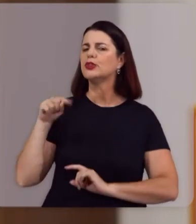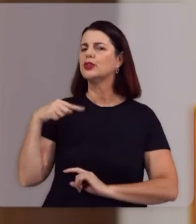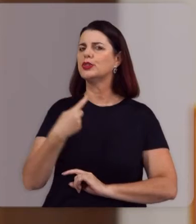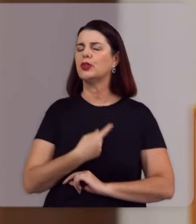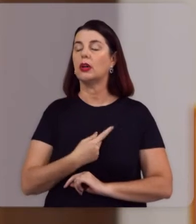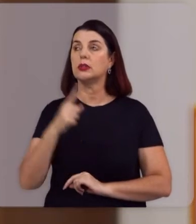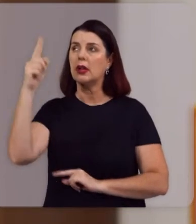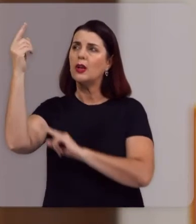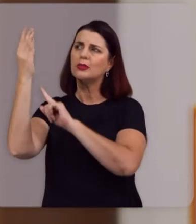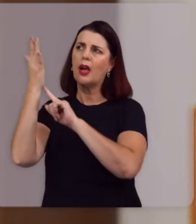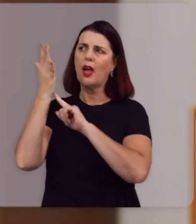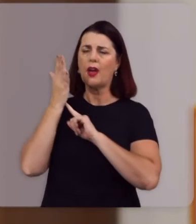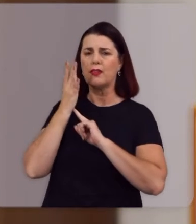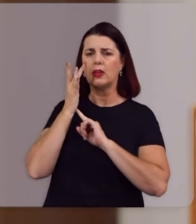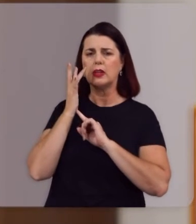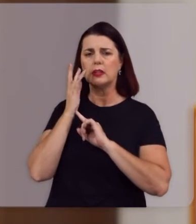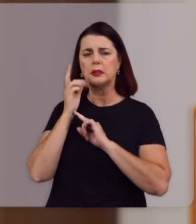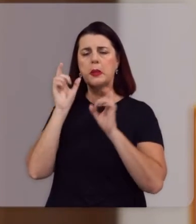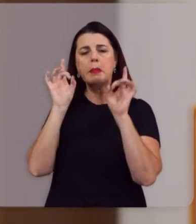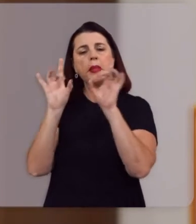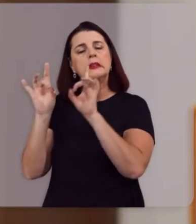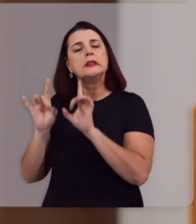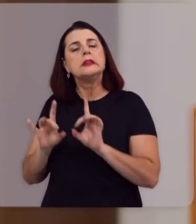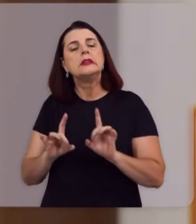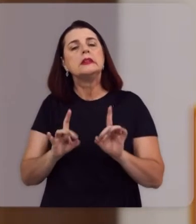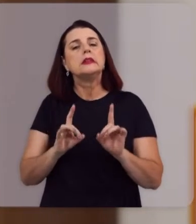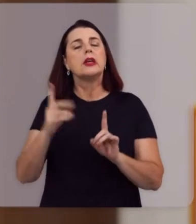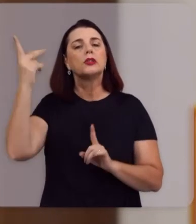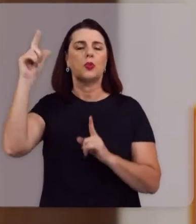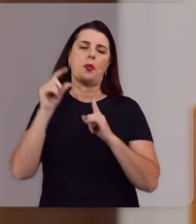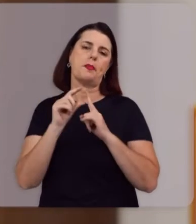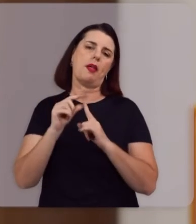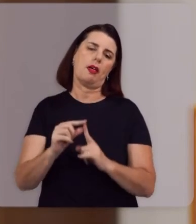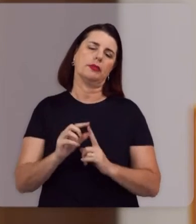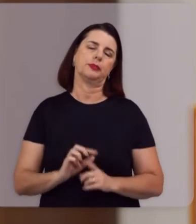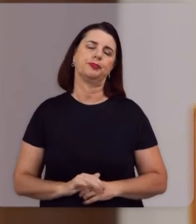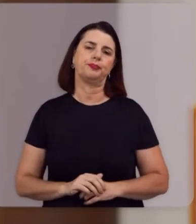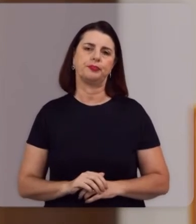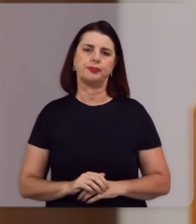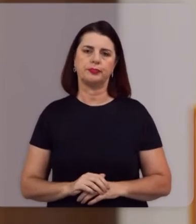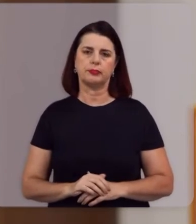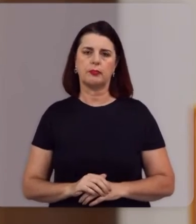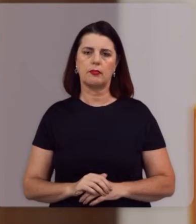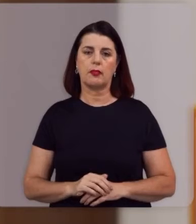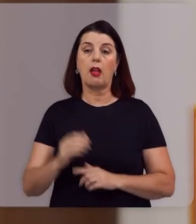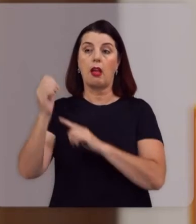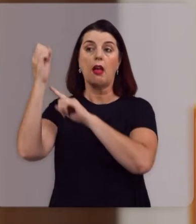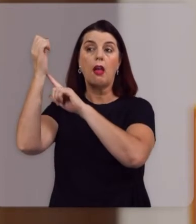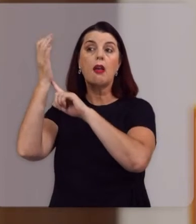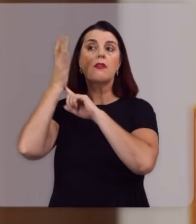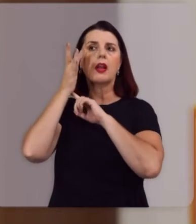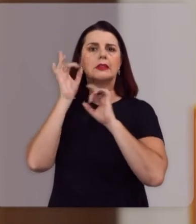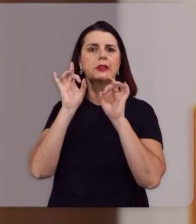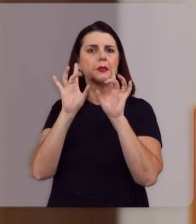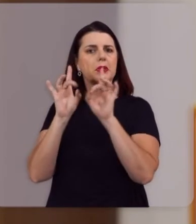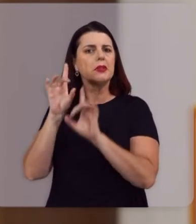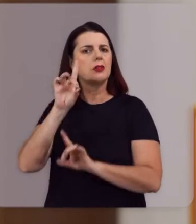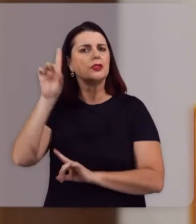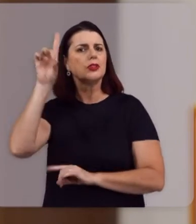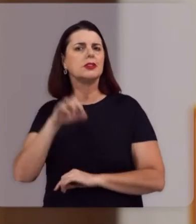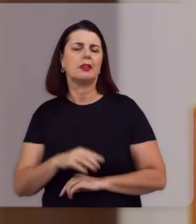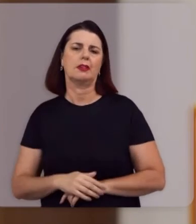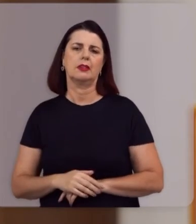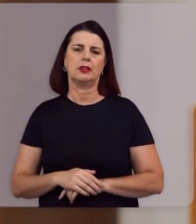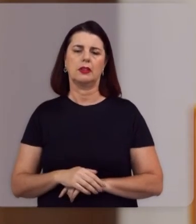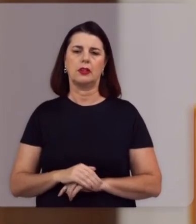Mas Deus se revelou Especialmente Na sua palavra É a revelação especial De Deus